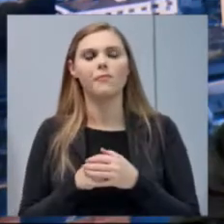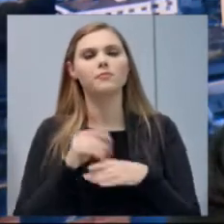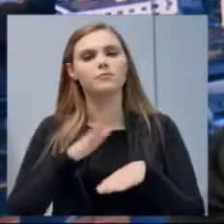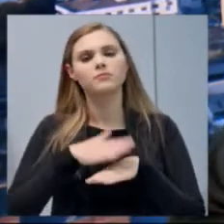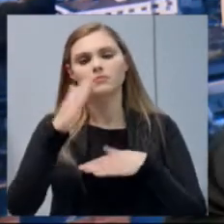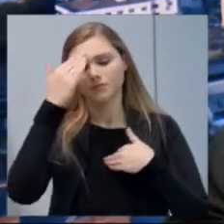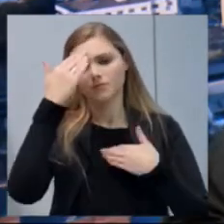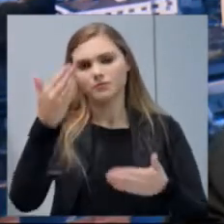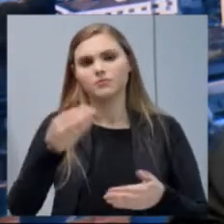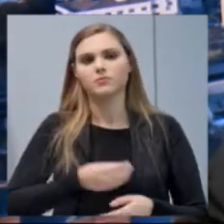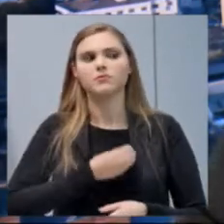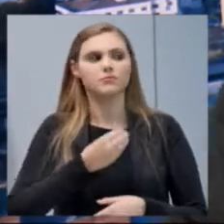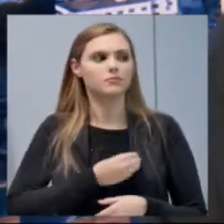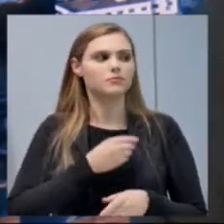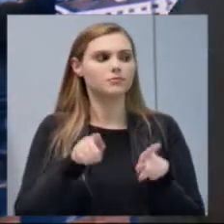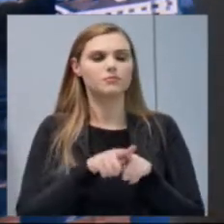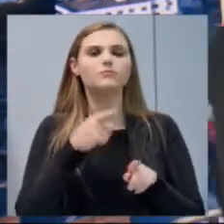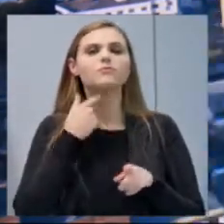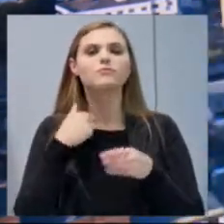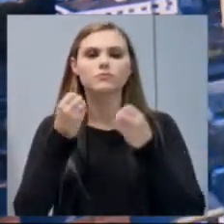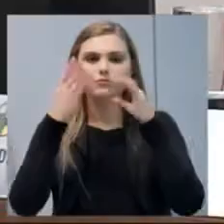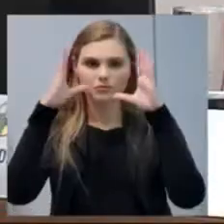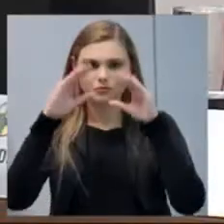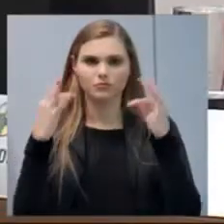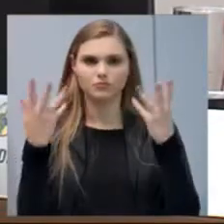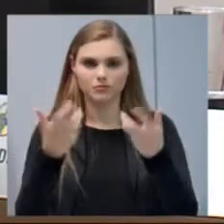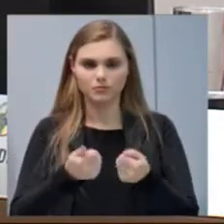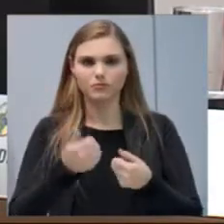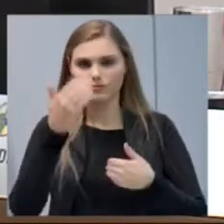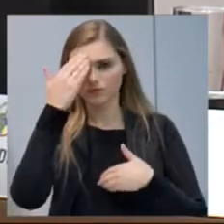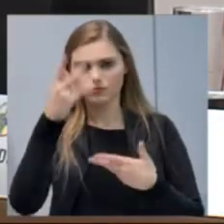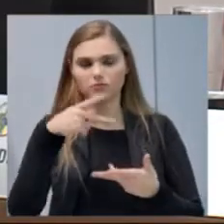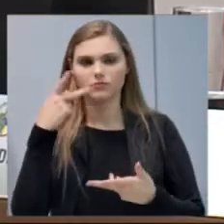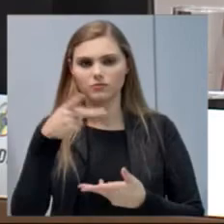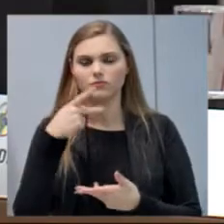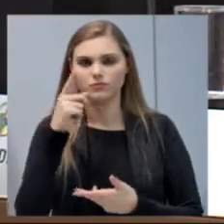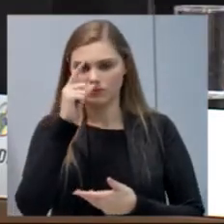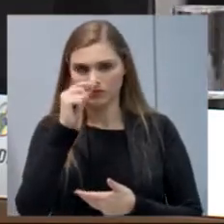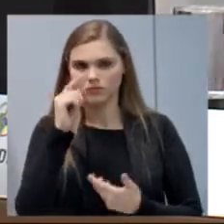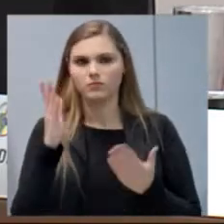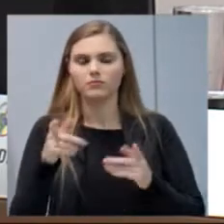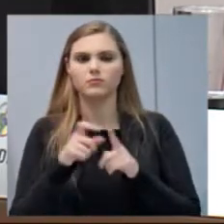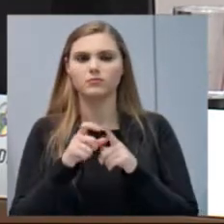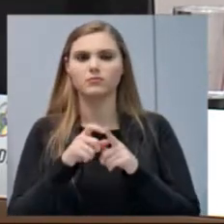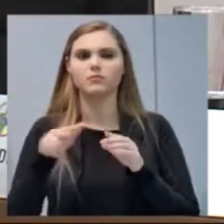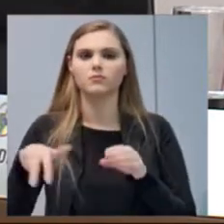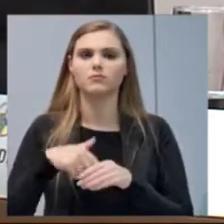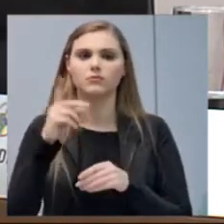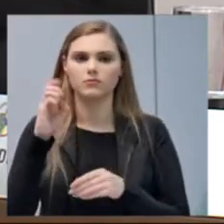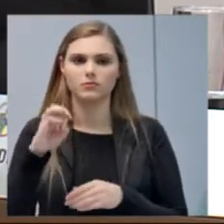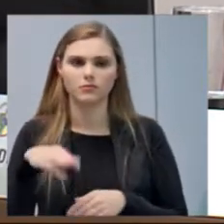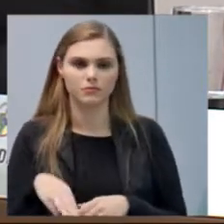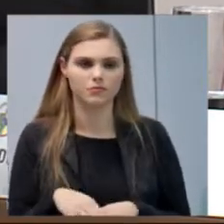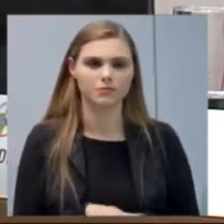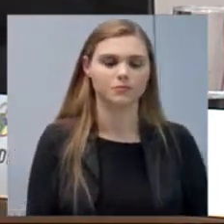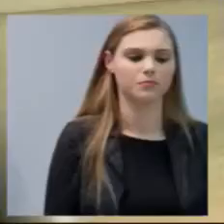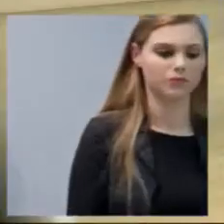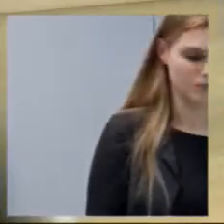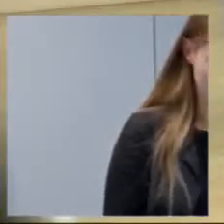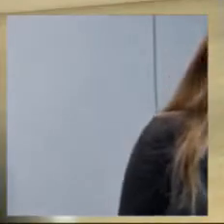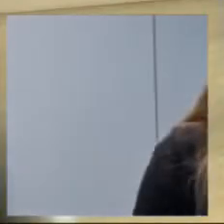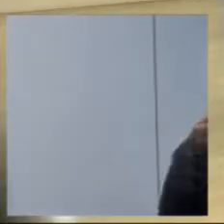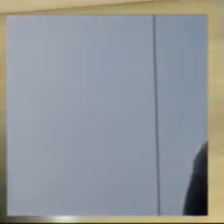agradecer a presença e desejar uma boa noite. Agradeço o pronunciamento do vereador Tcheker. A palavra agora está com bancada, o DEM, o vereador Natan Moreira.